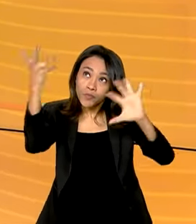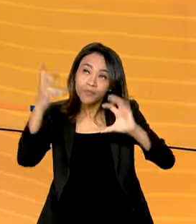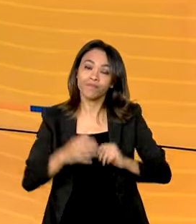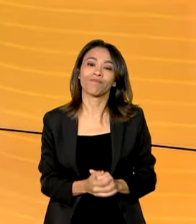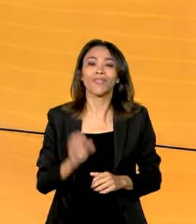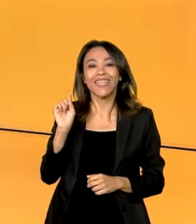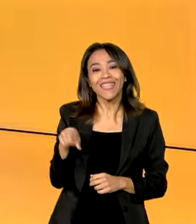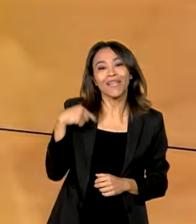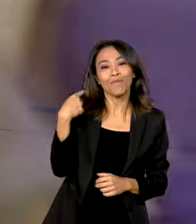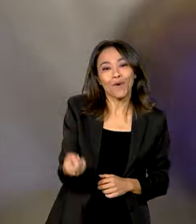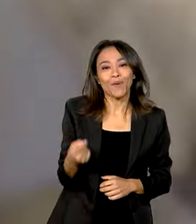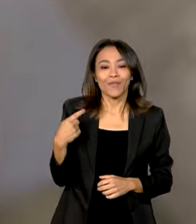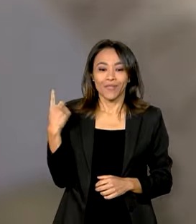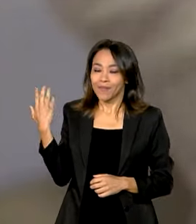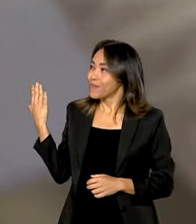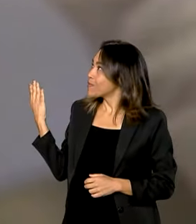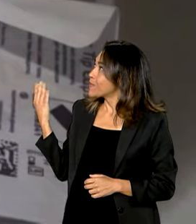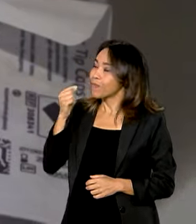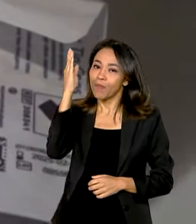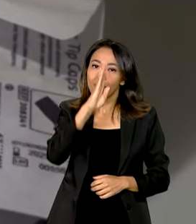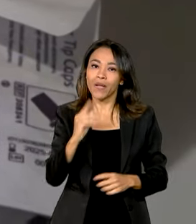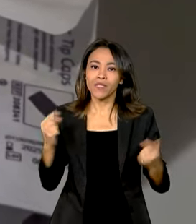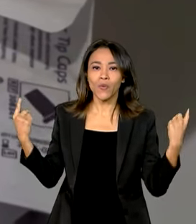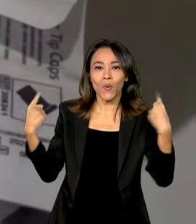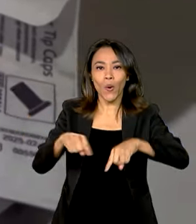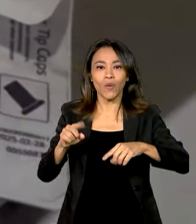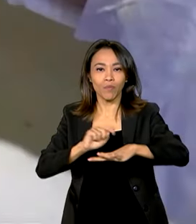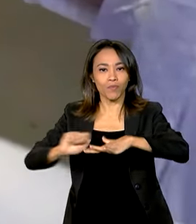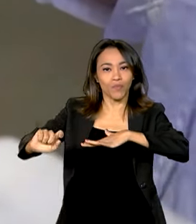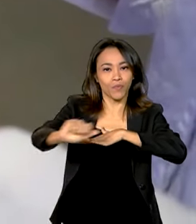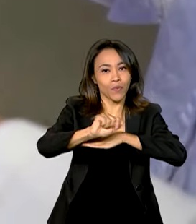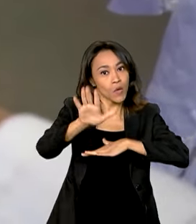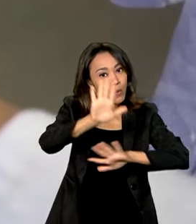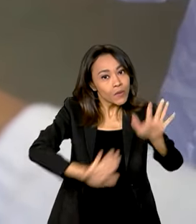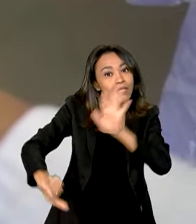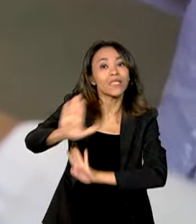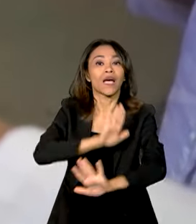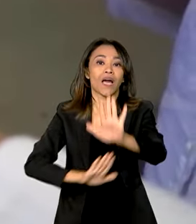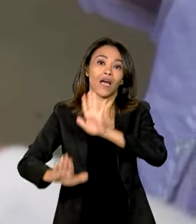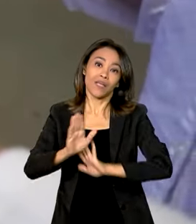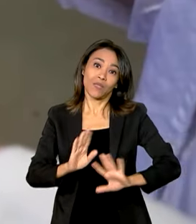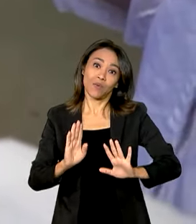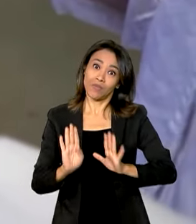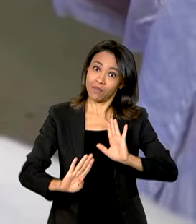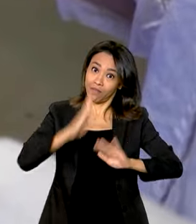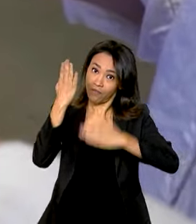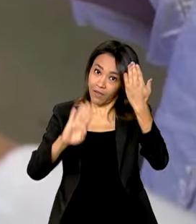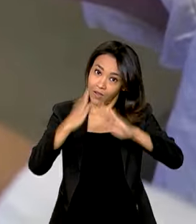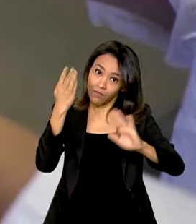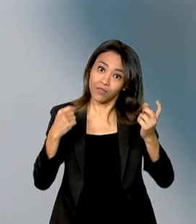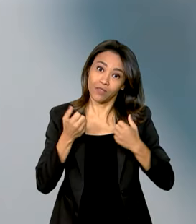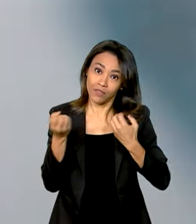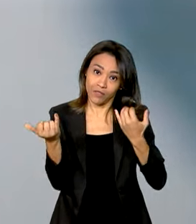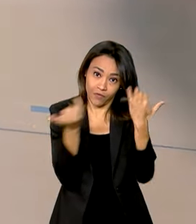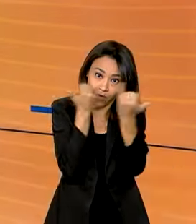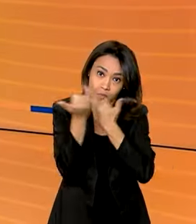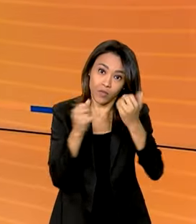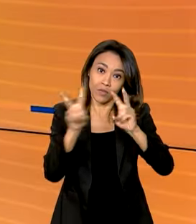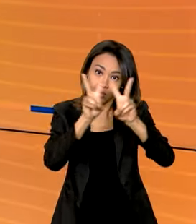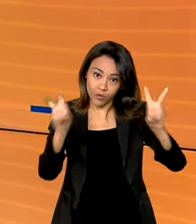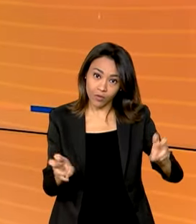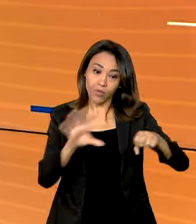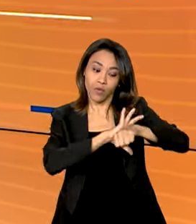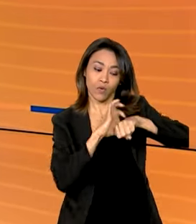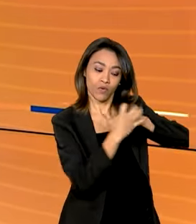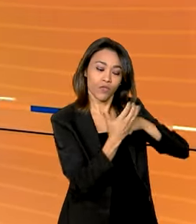quadro Brasil contra a fake, você vai ver como não caírem notícias falsas sobre a vacina contra a Covid-19 e